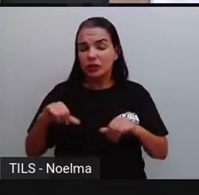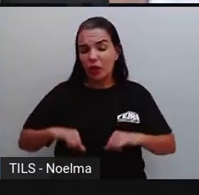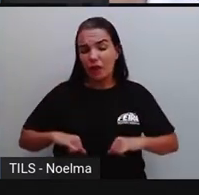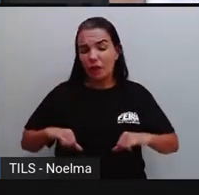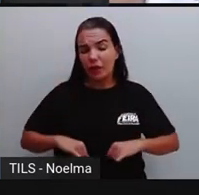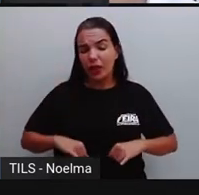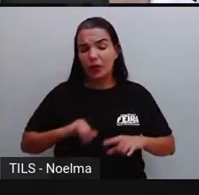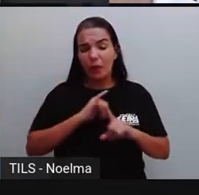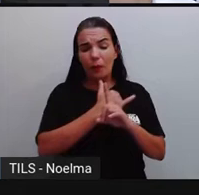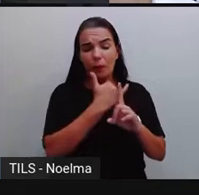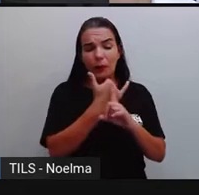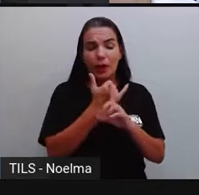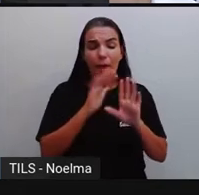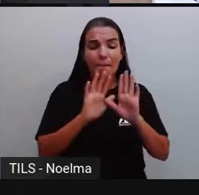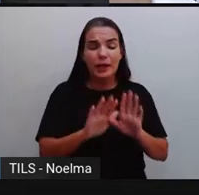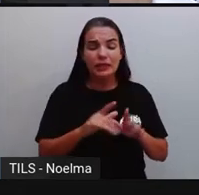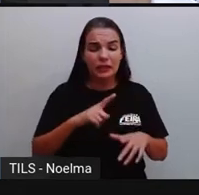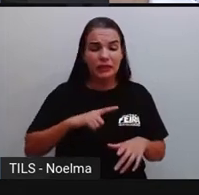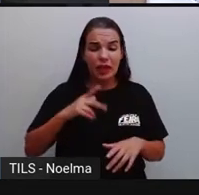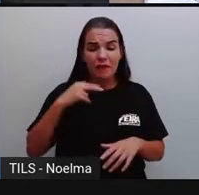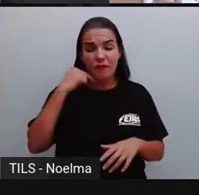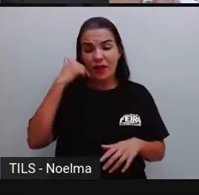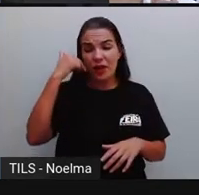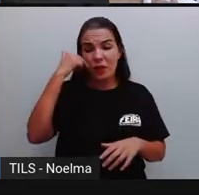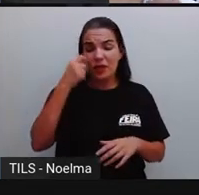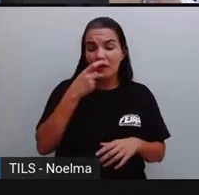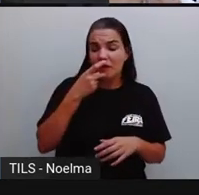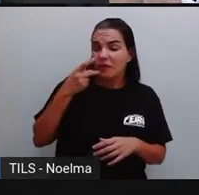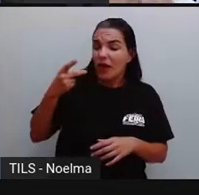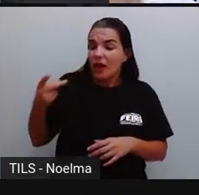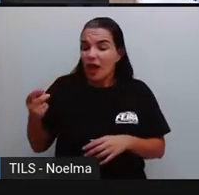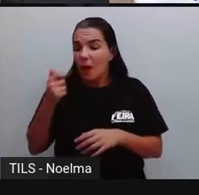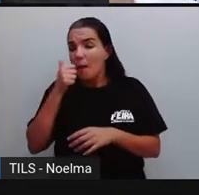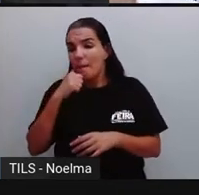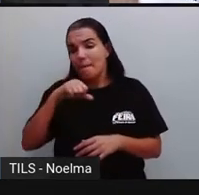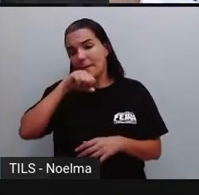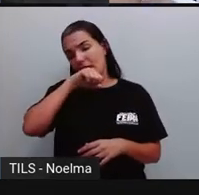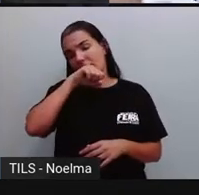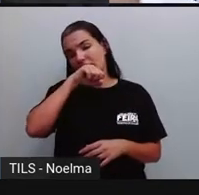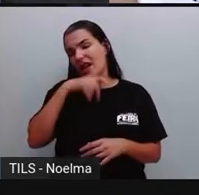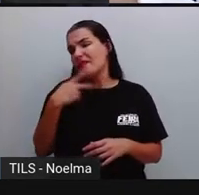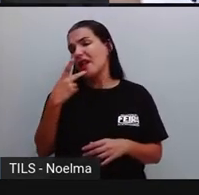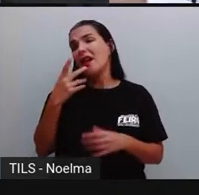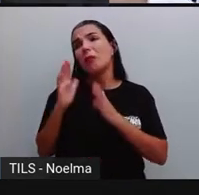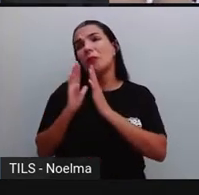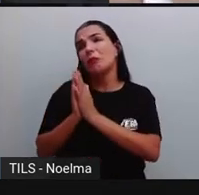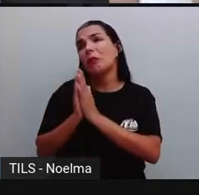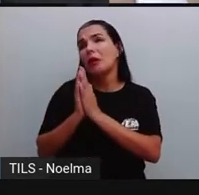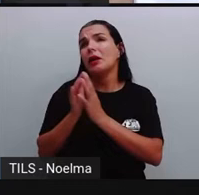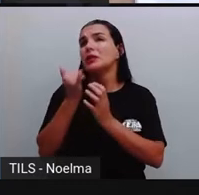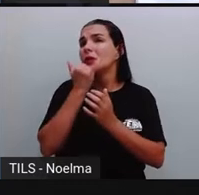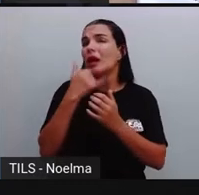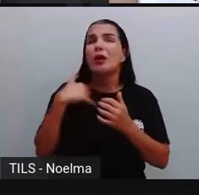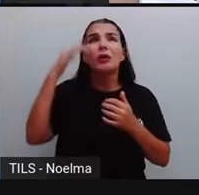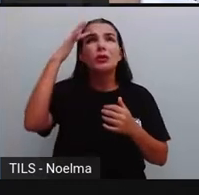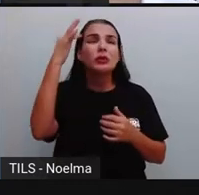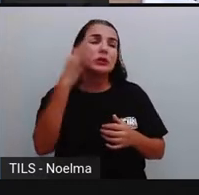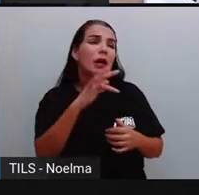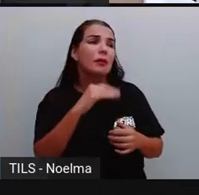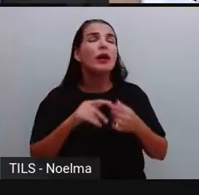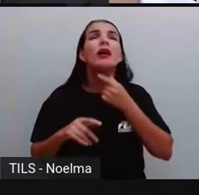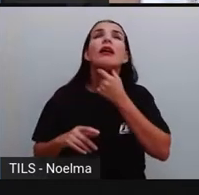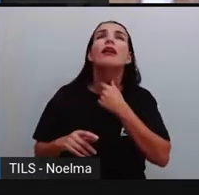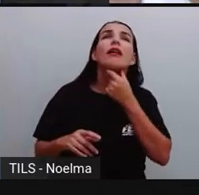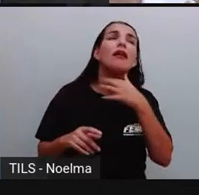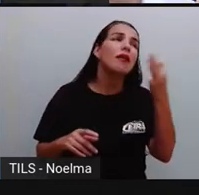vergonha de falar para o pai. E ela sempre estava dando uma desculpa para não ir para a escola. Estou com dor de cabeça, estou com dor de